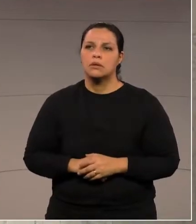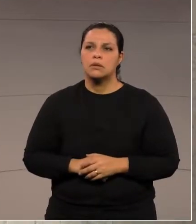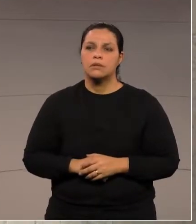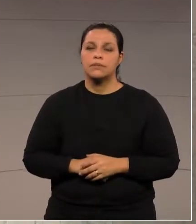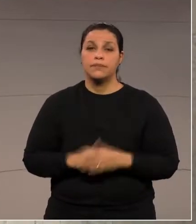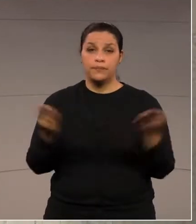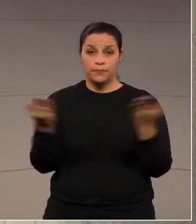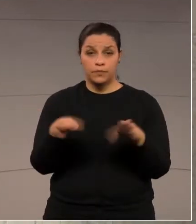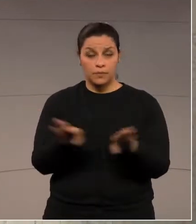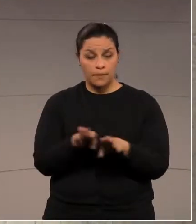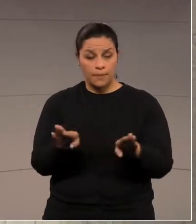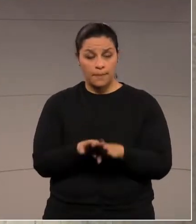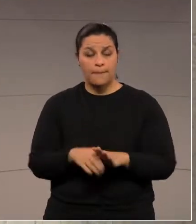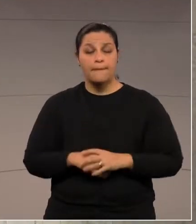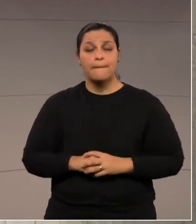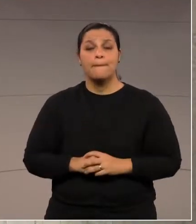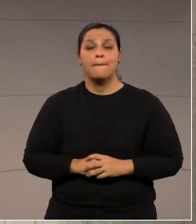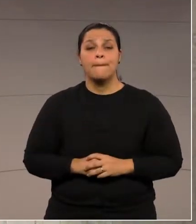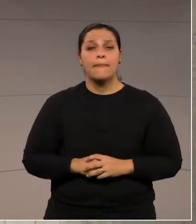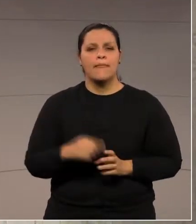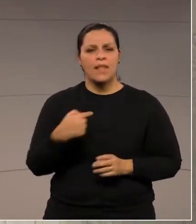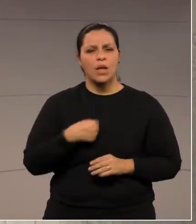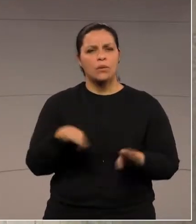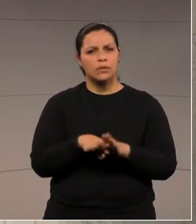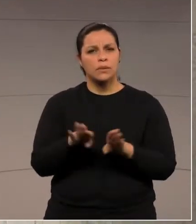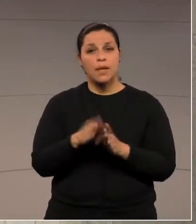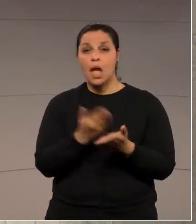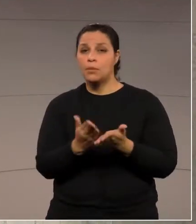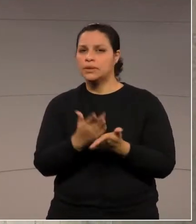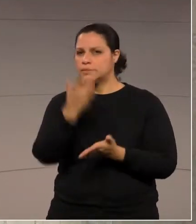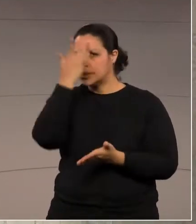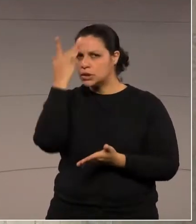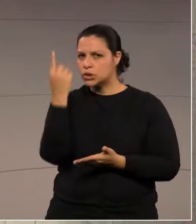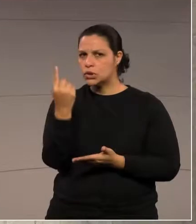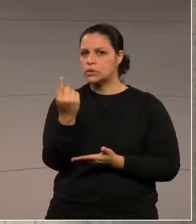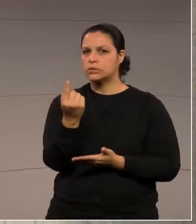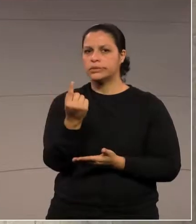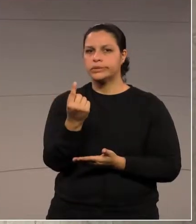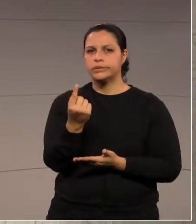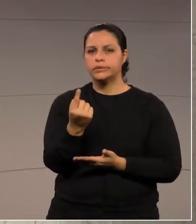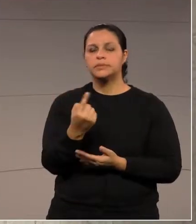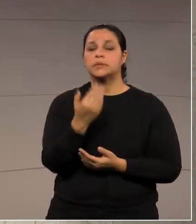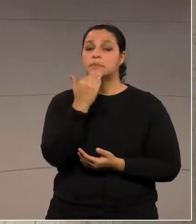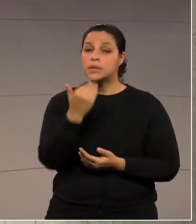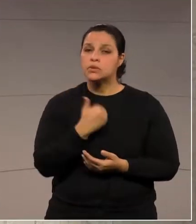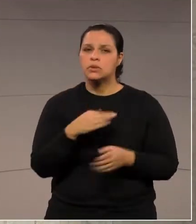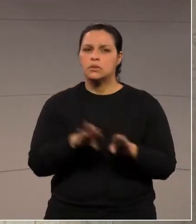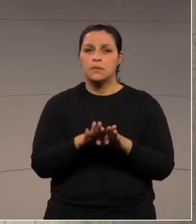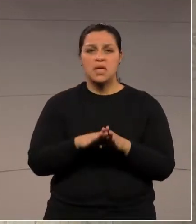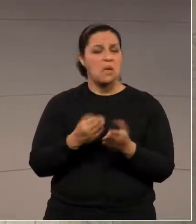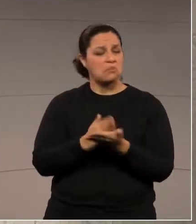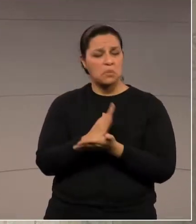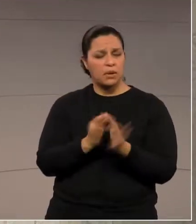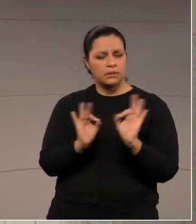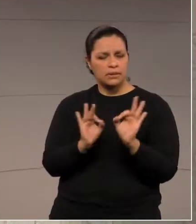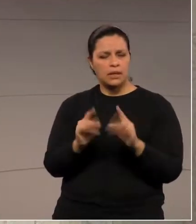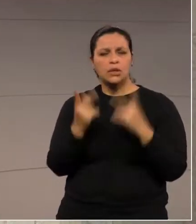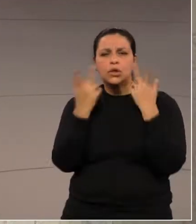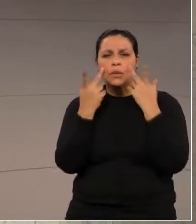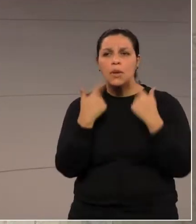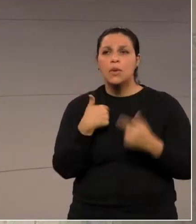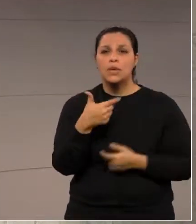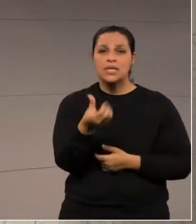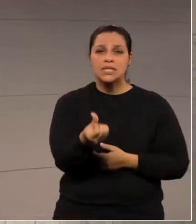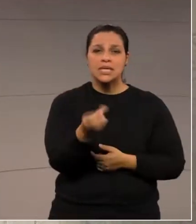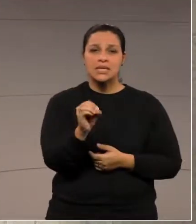eu fui um pouco cobrado também, e não me incomodo, não me incomodo, eu já tenho